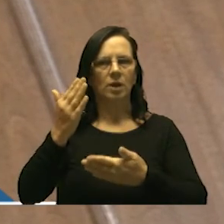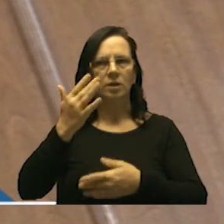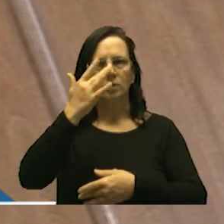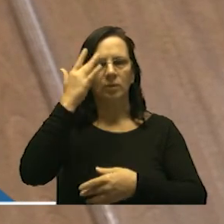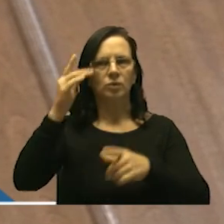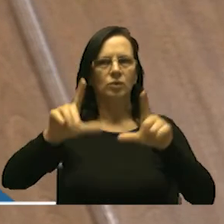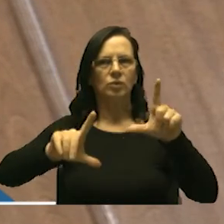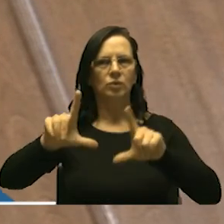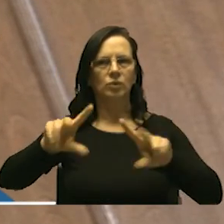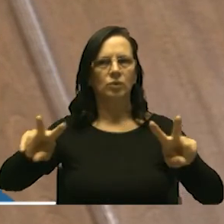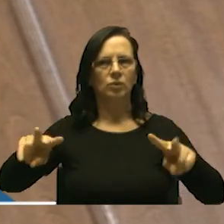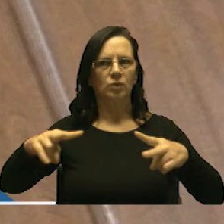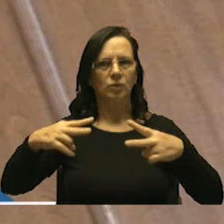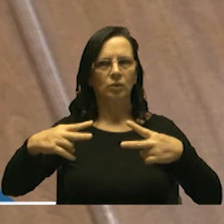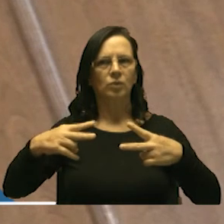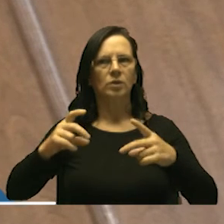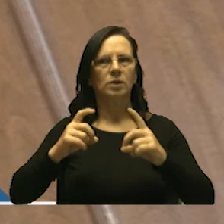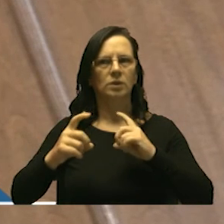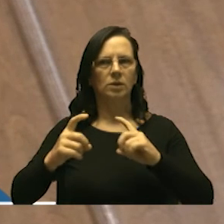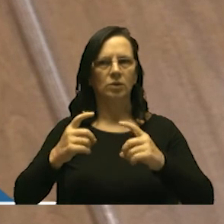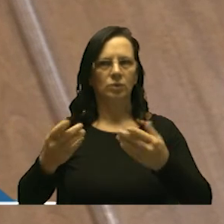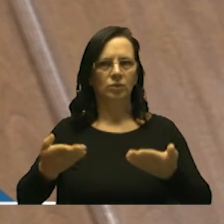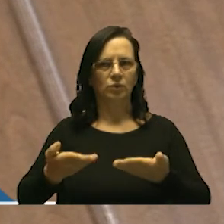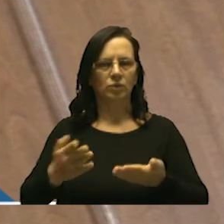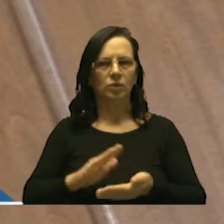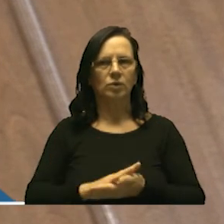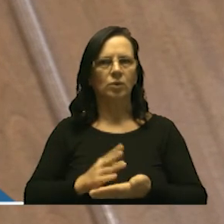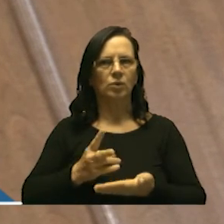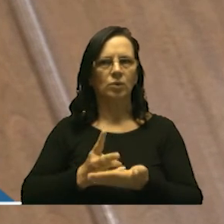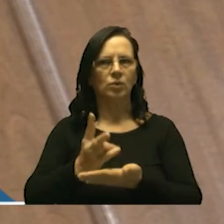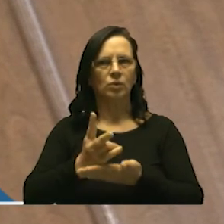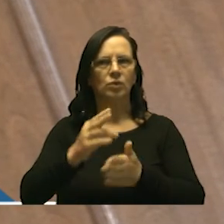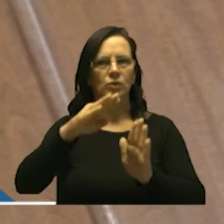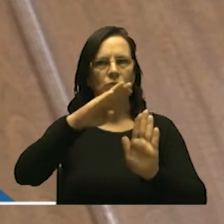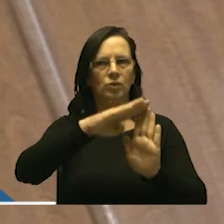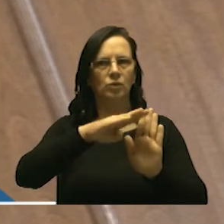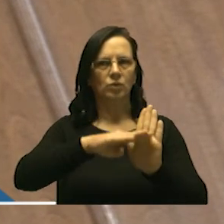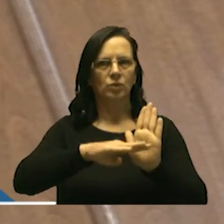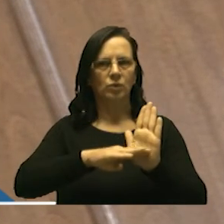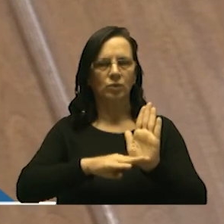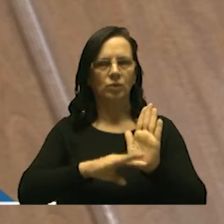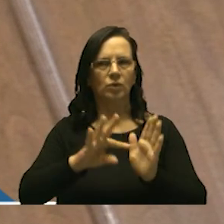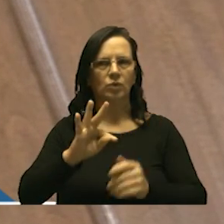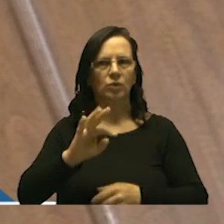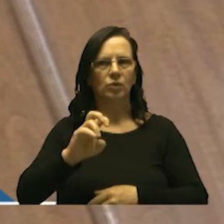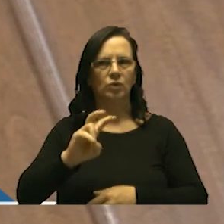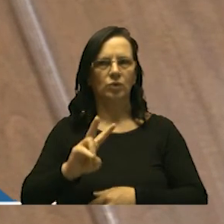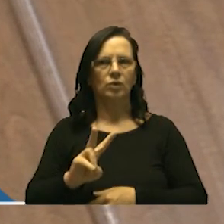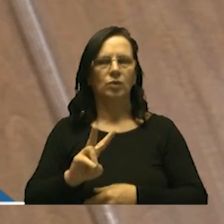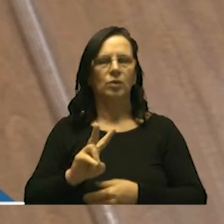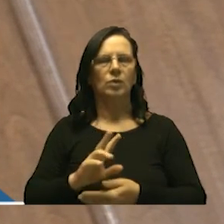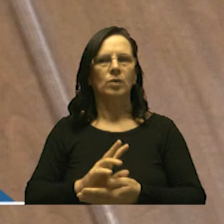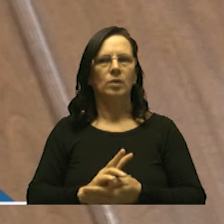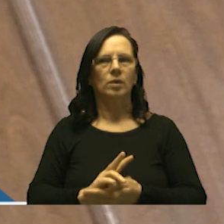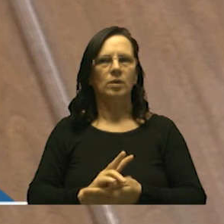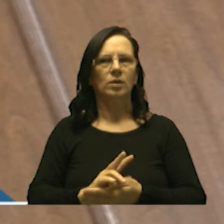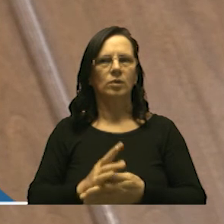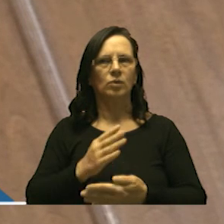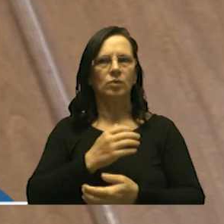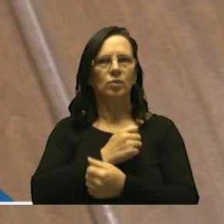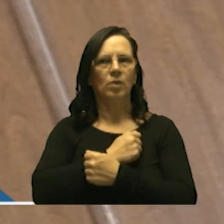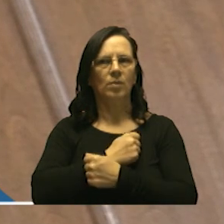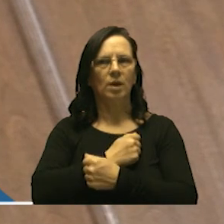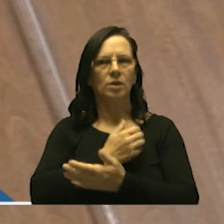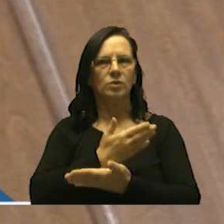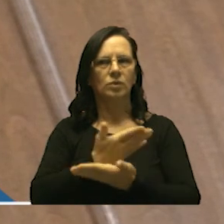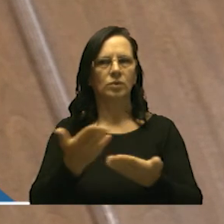acompanharam durante esta sessão ordinária. Continue com a programação da TV Câmara de Cubatão. Abraço a